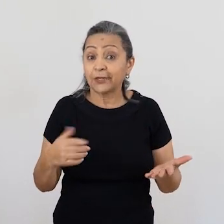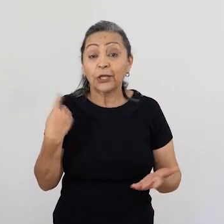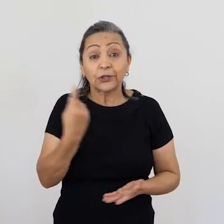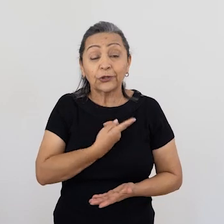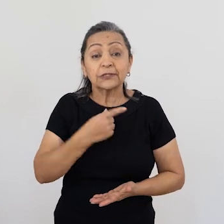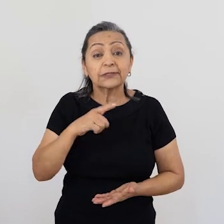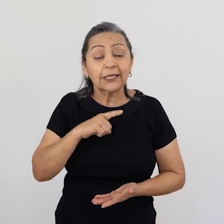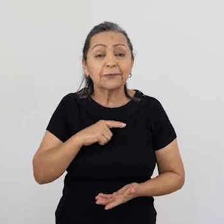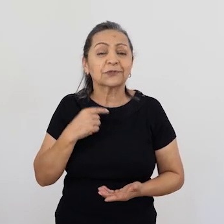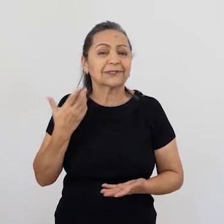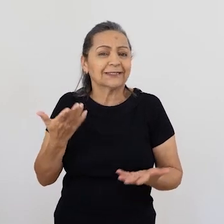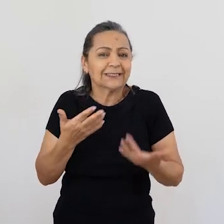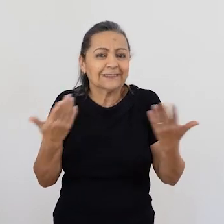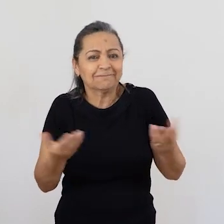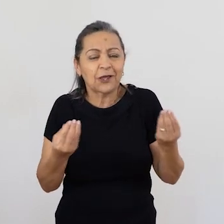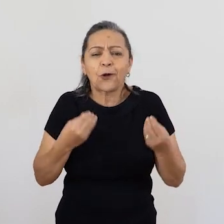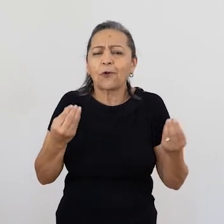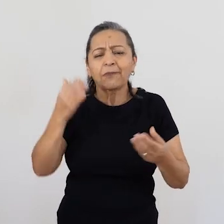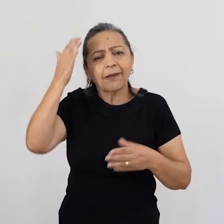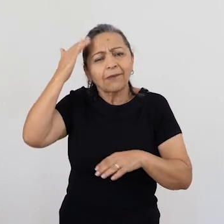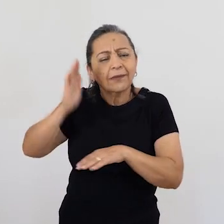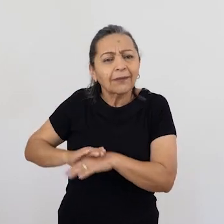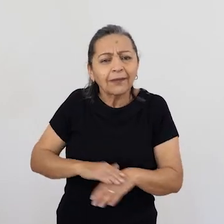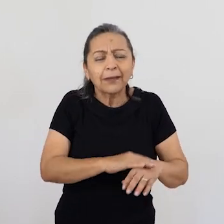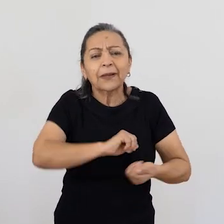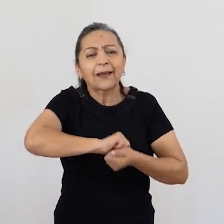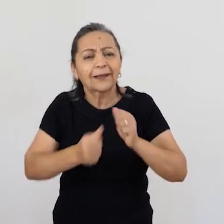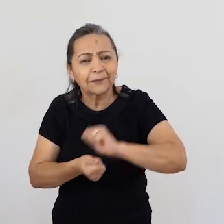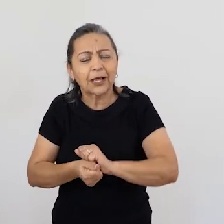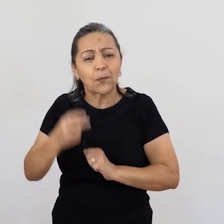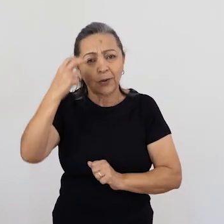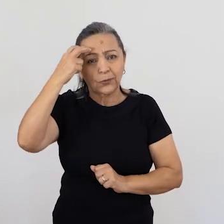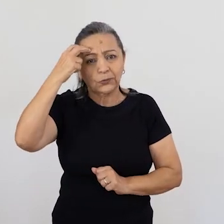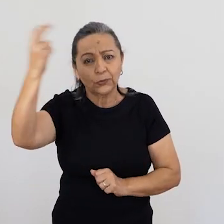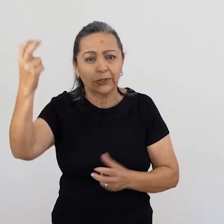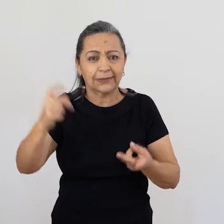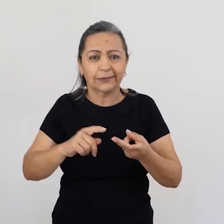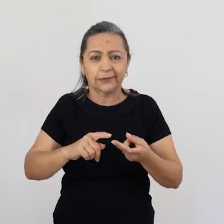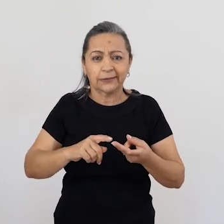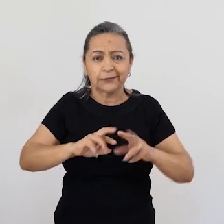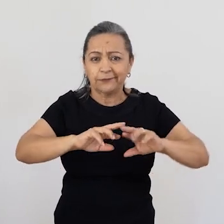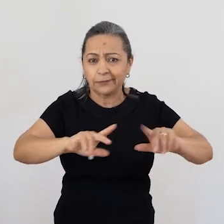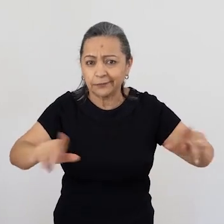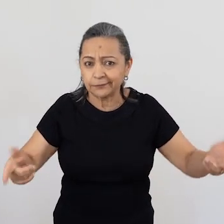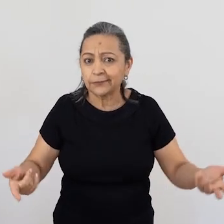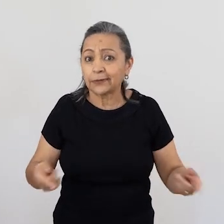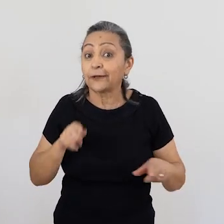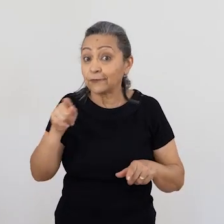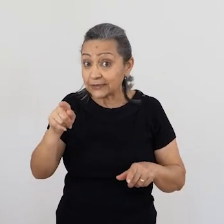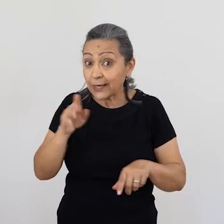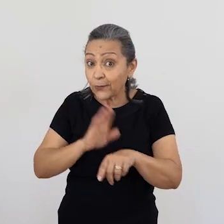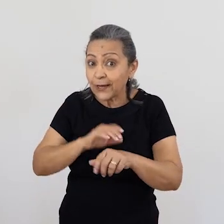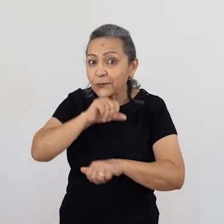né? Então, assim, no entanto, a gente tem medo da mudança. Como é que você se trabalha para se adequar a uma cultura